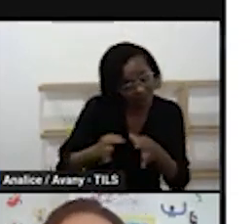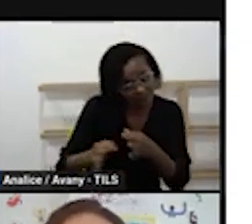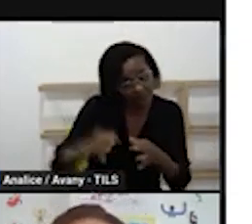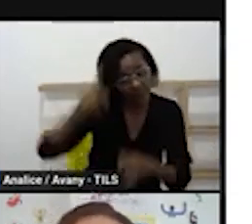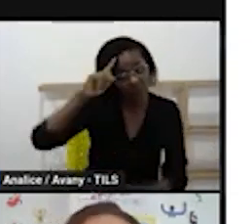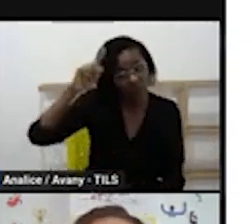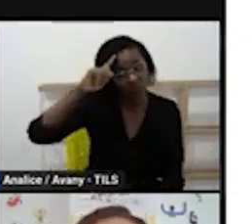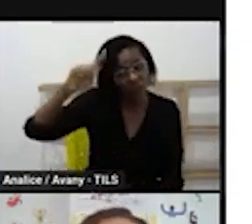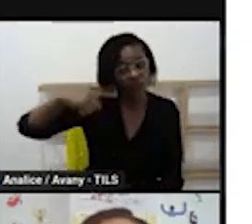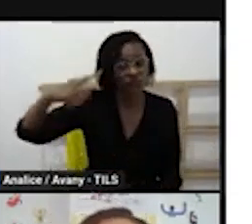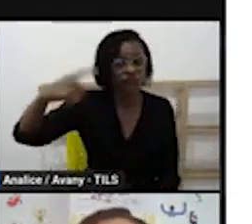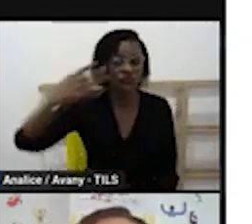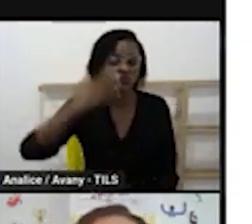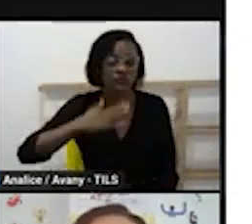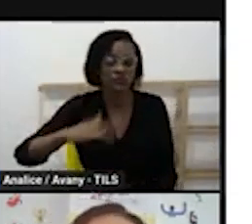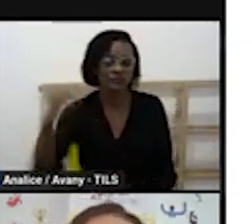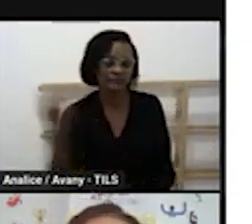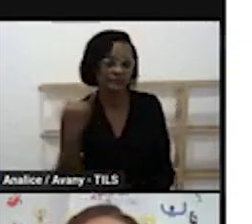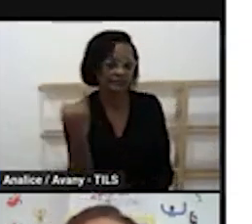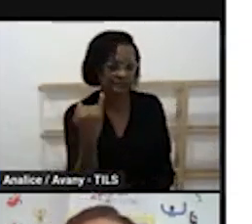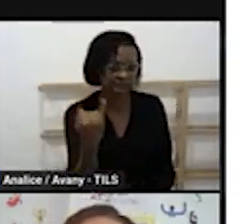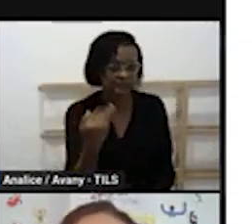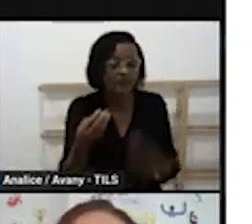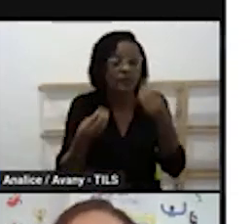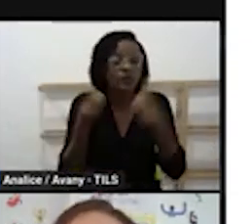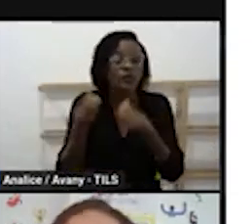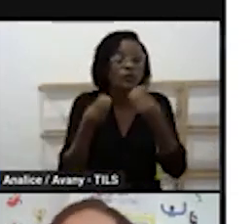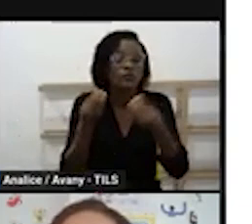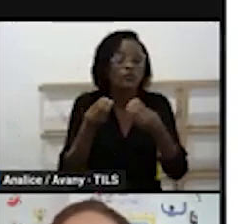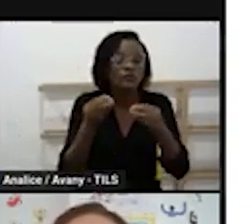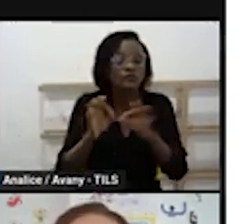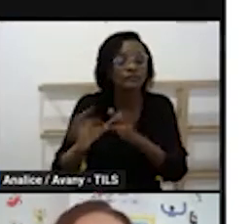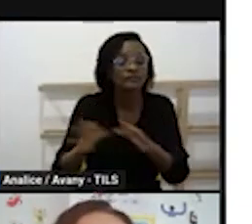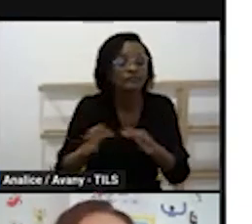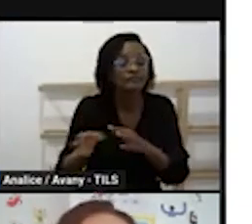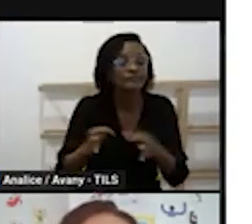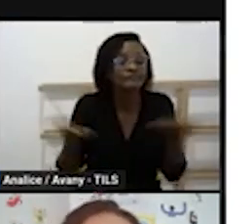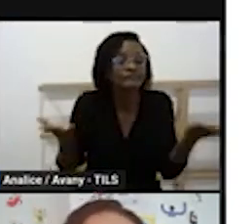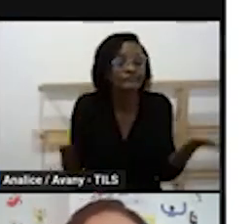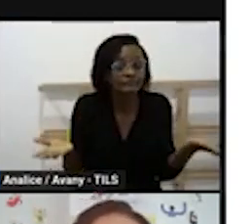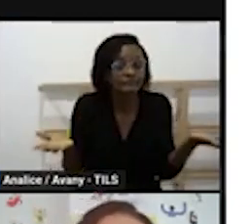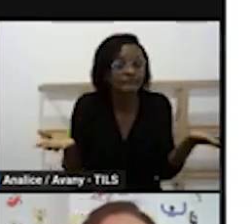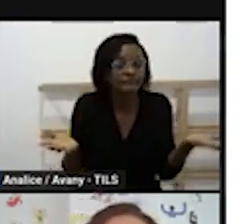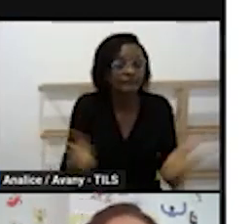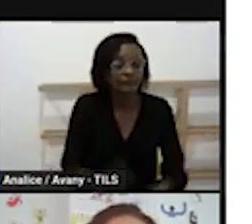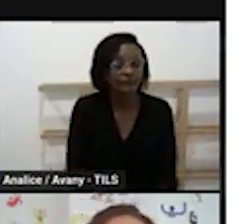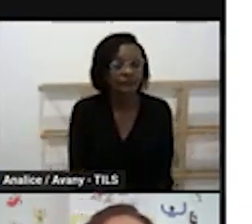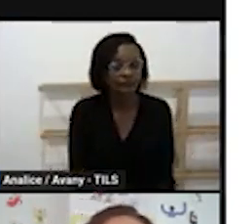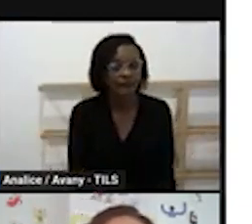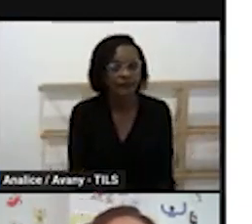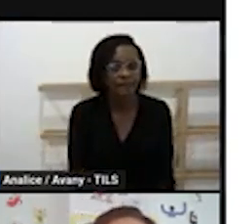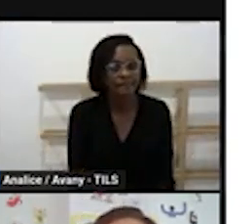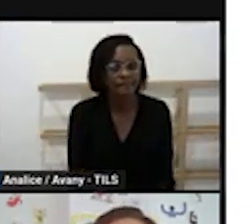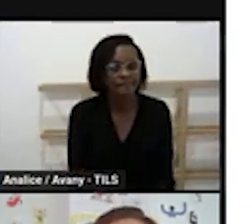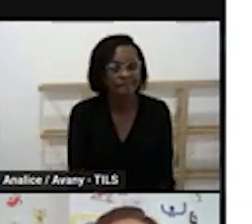esse encontro de hoje então como organizar esse tempo escolar na educação infantil pode passar